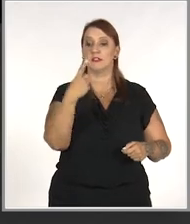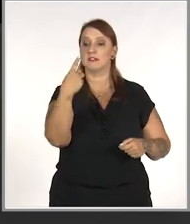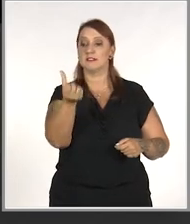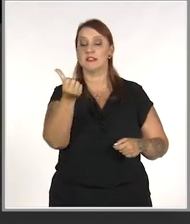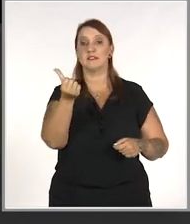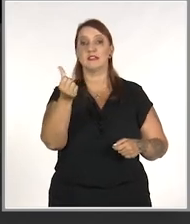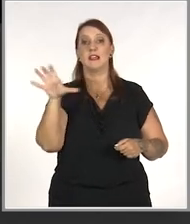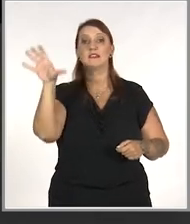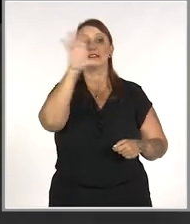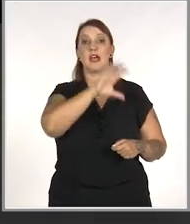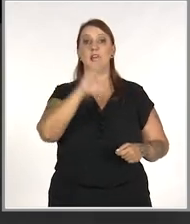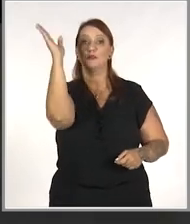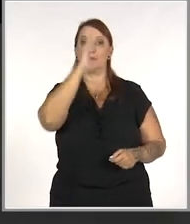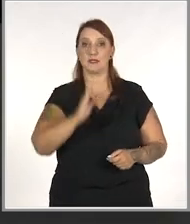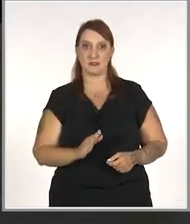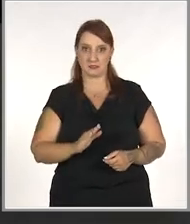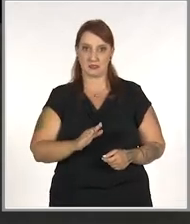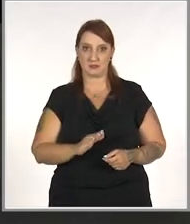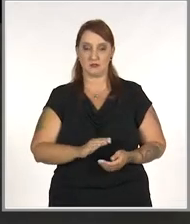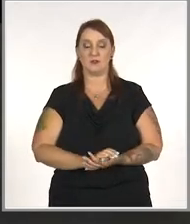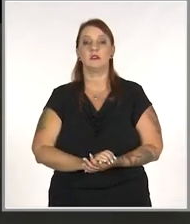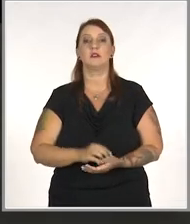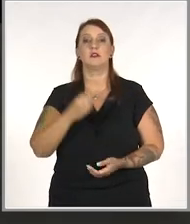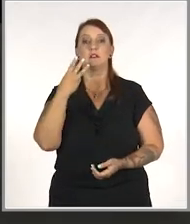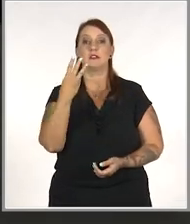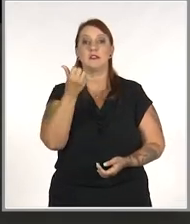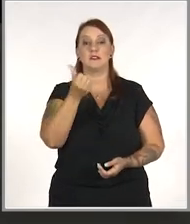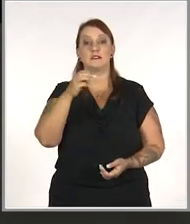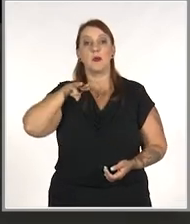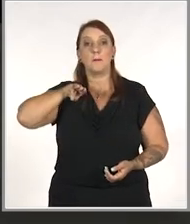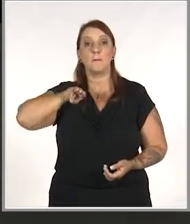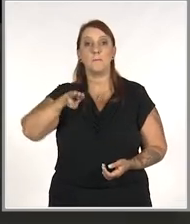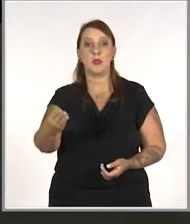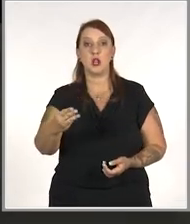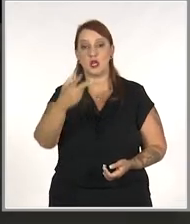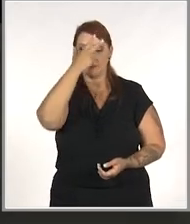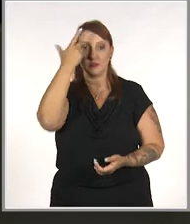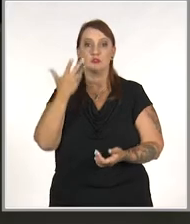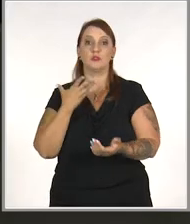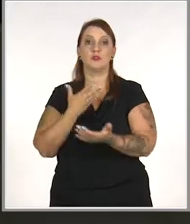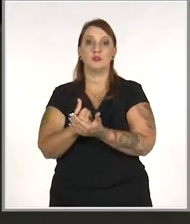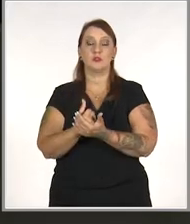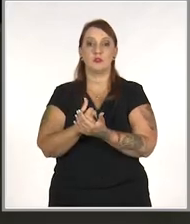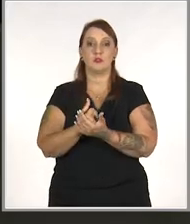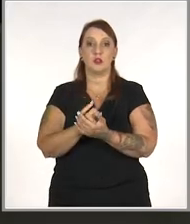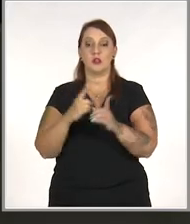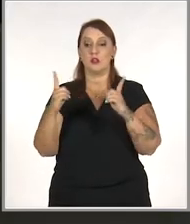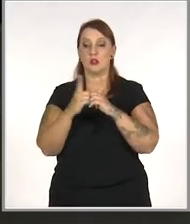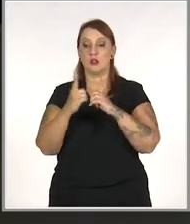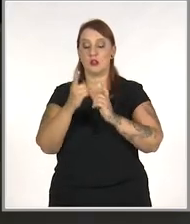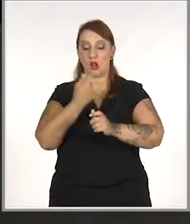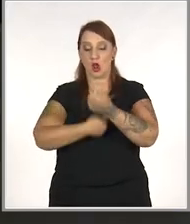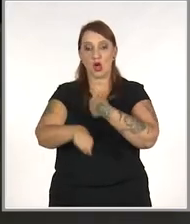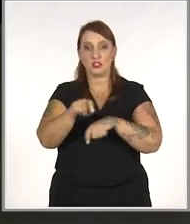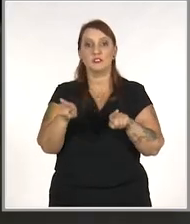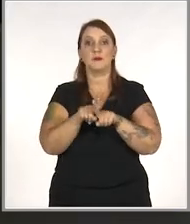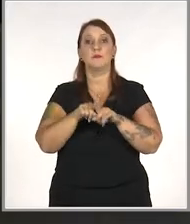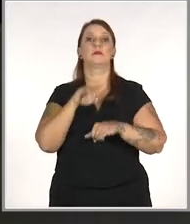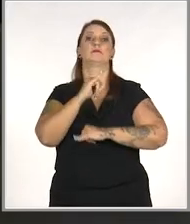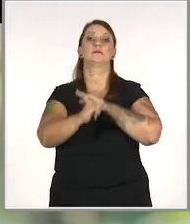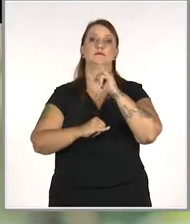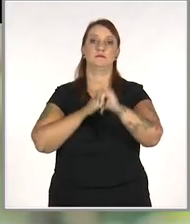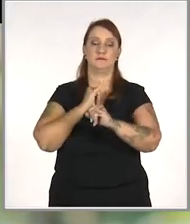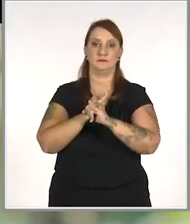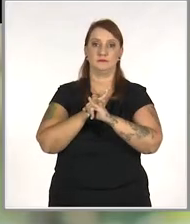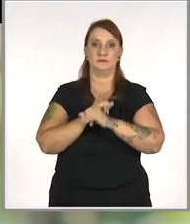16 estados de todo o Brasil. São 36 milhões de clientes atendidos nas lojas e na internet.